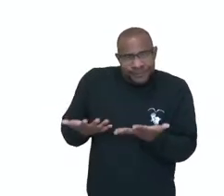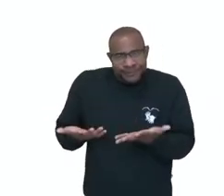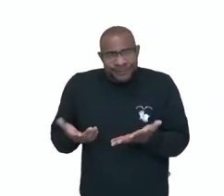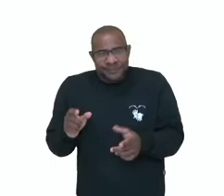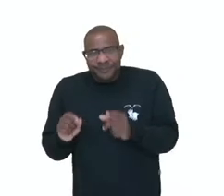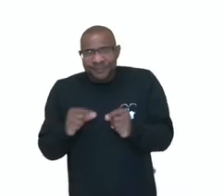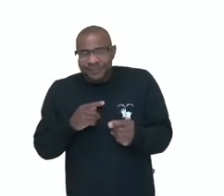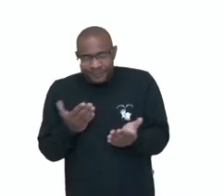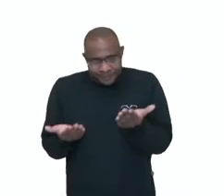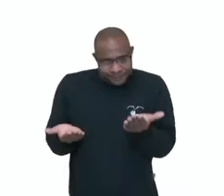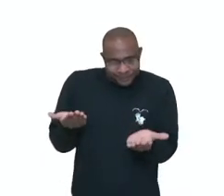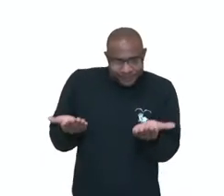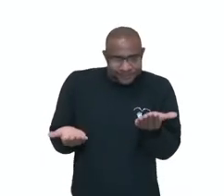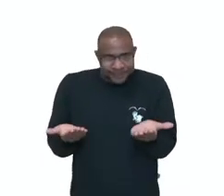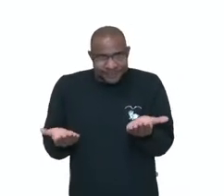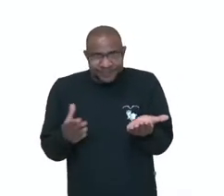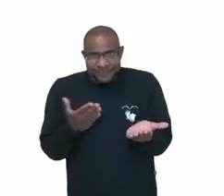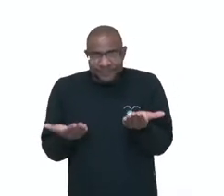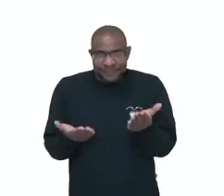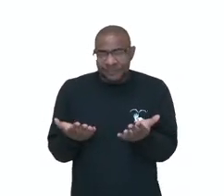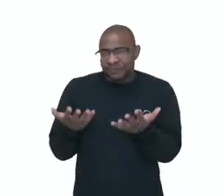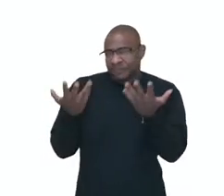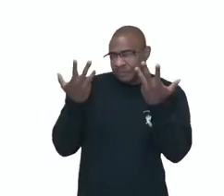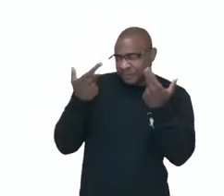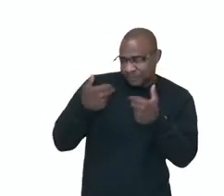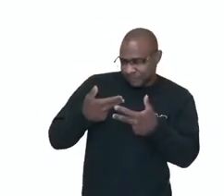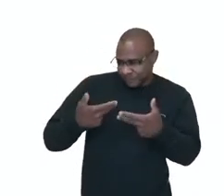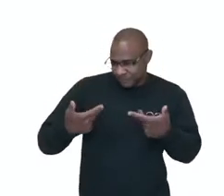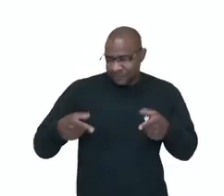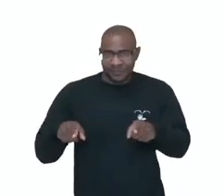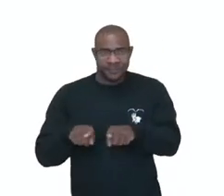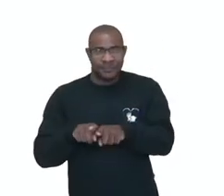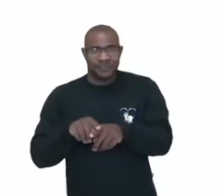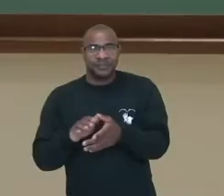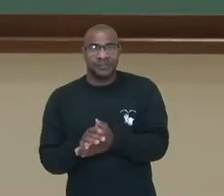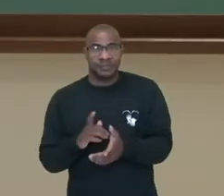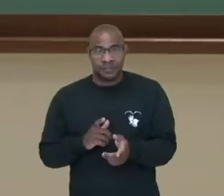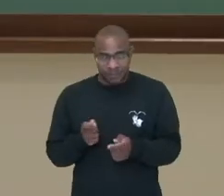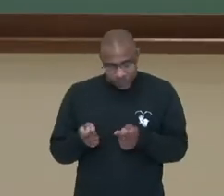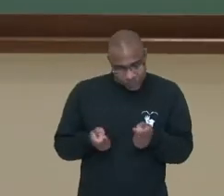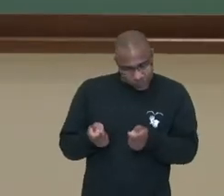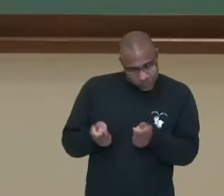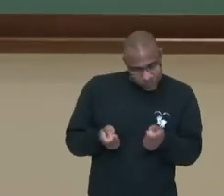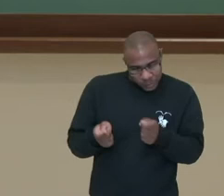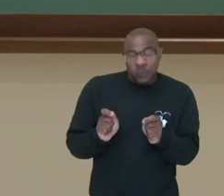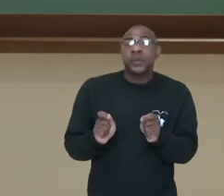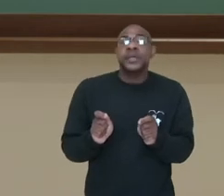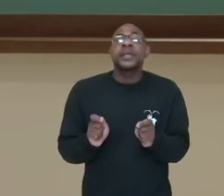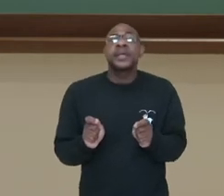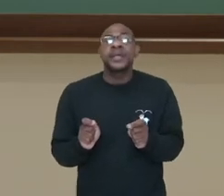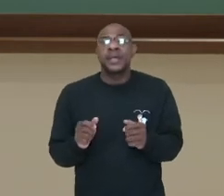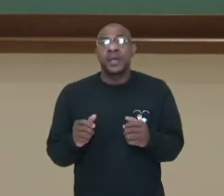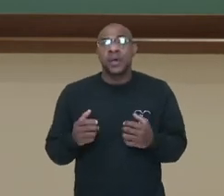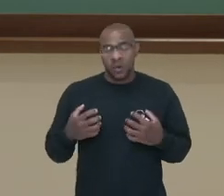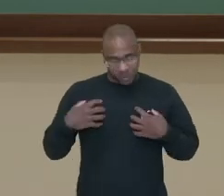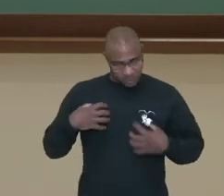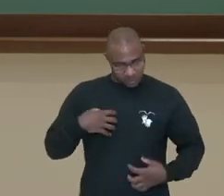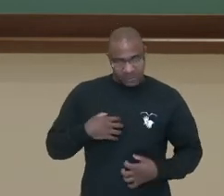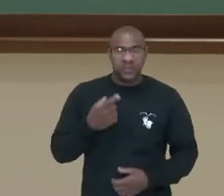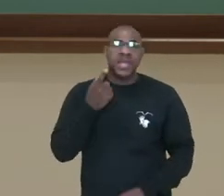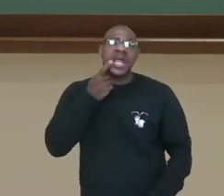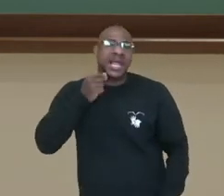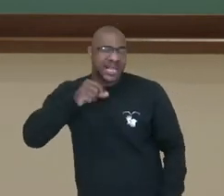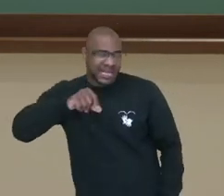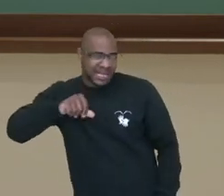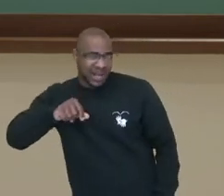seja, que mantém estático dos animais, pois mantém o organismo em equilíbrio de sais e água. Então